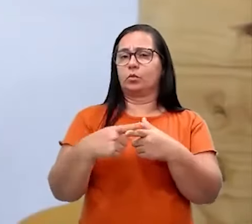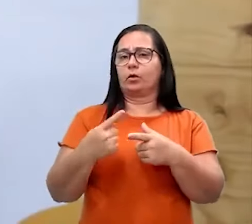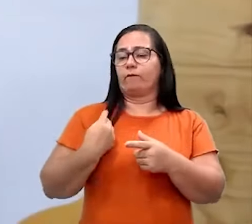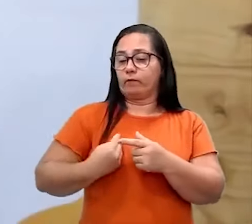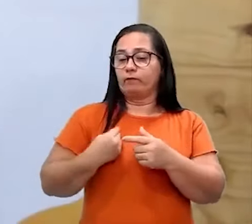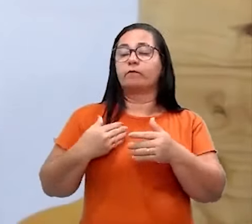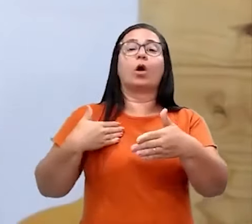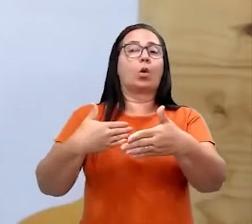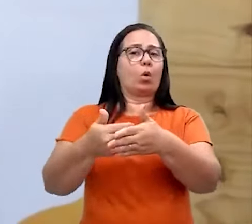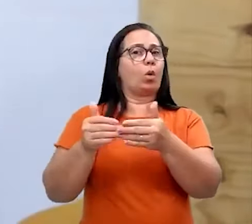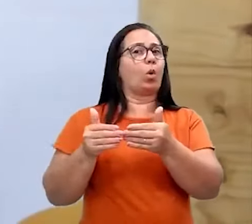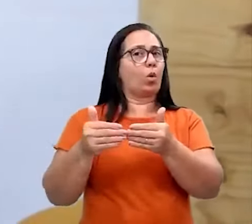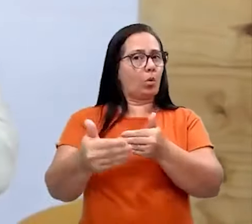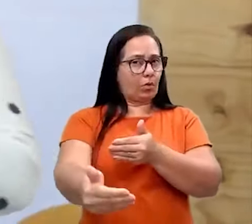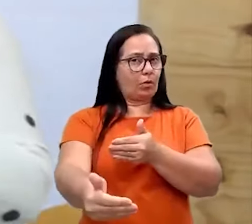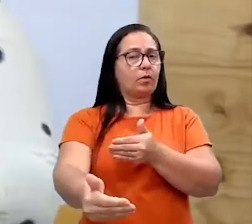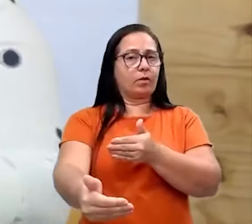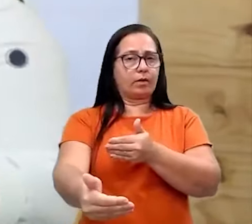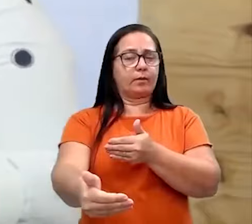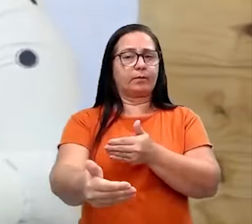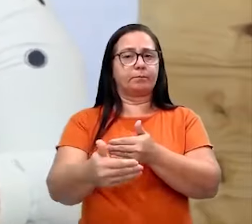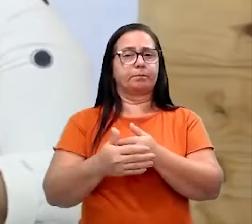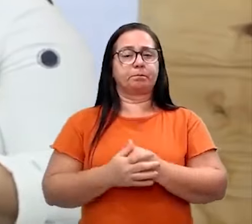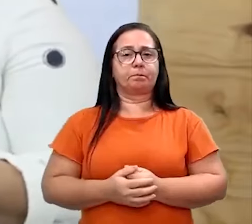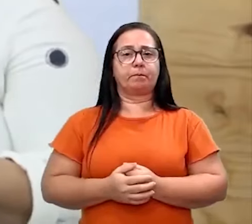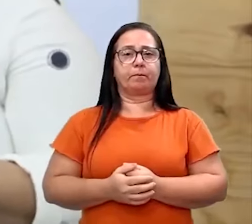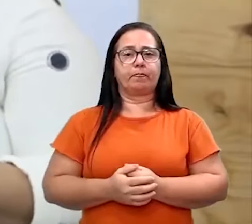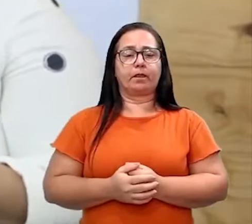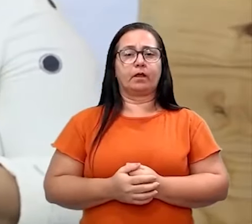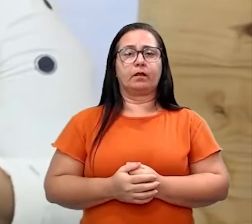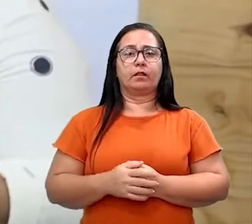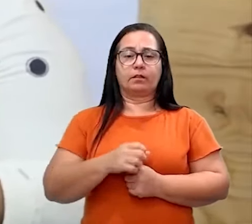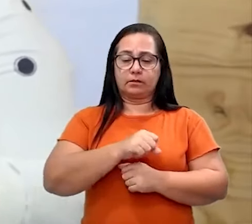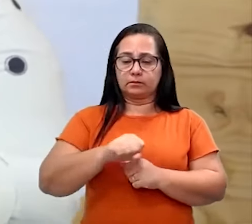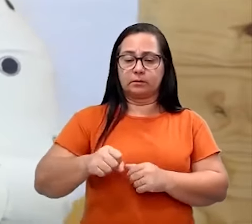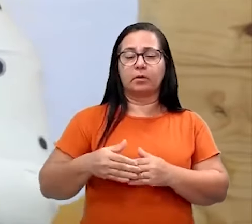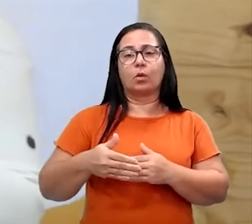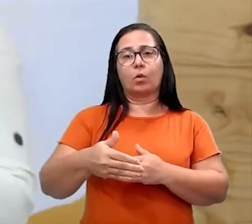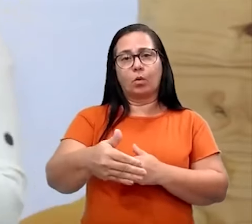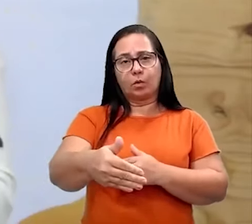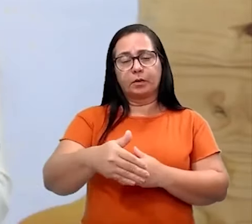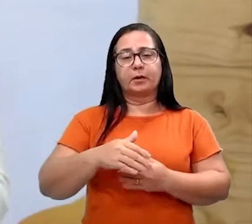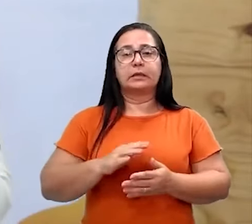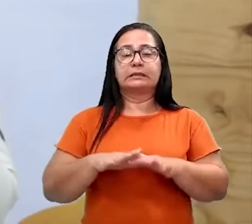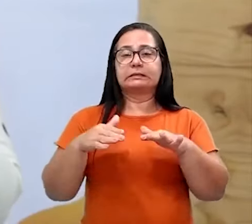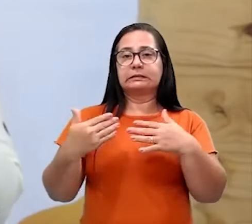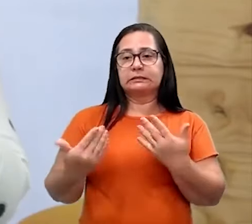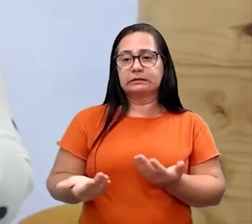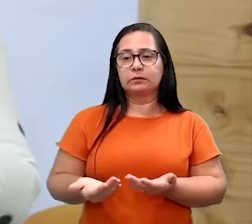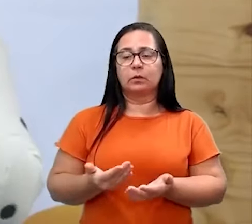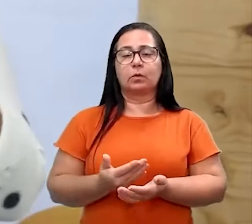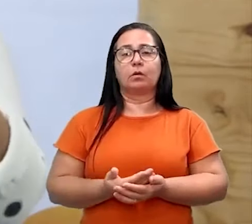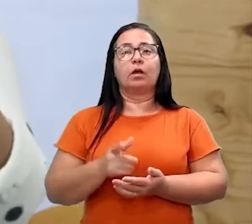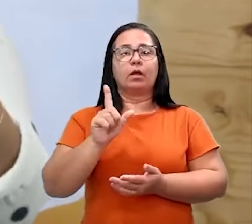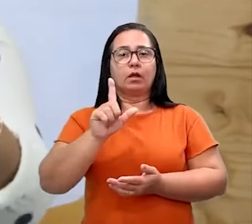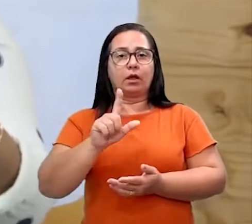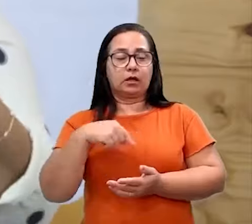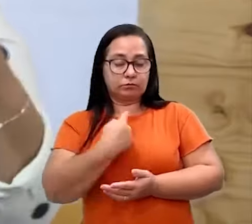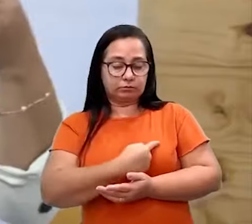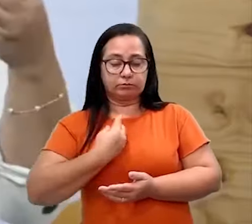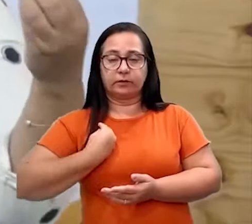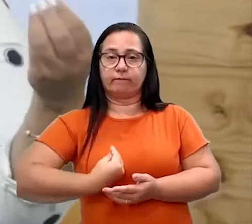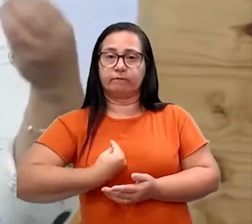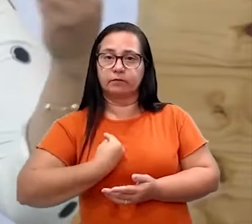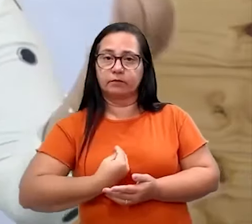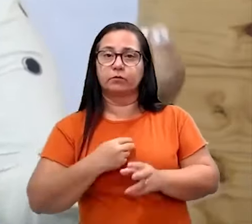vai vivenciar agora, nesse semestre, em junho. Então, é algo que a gente vive